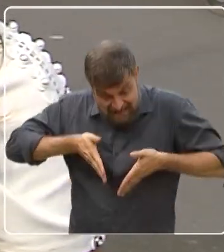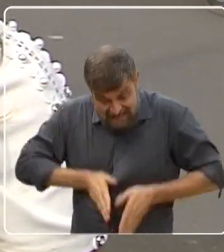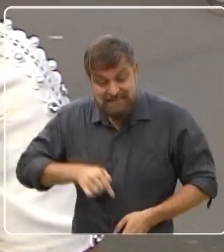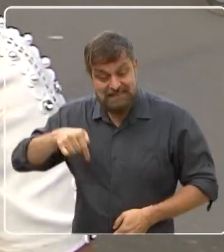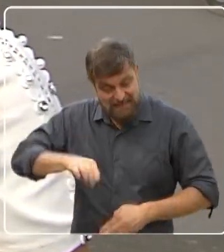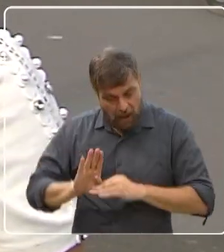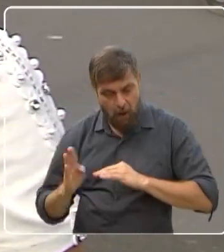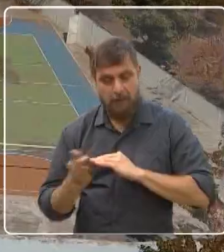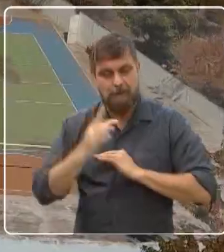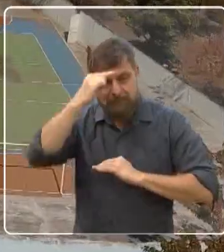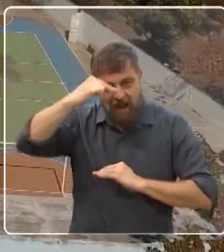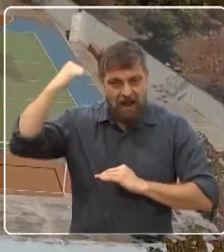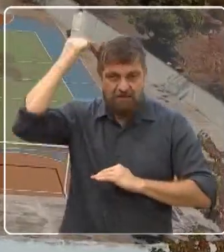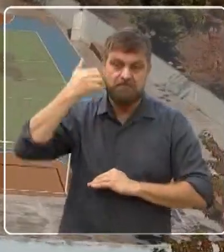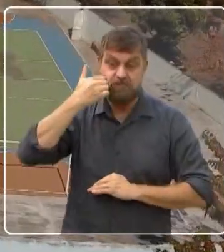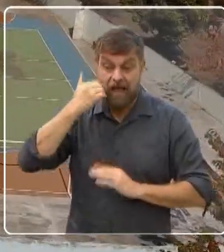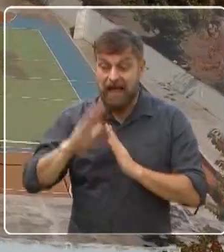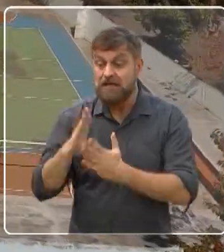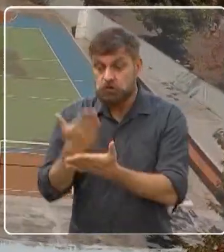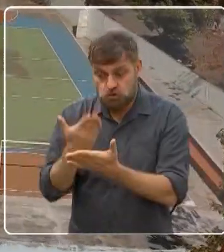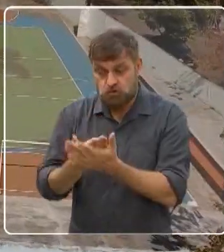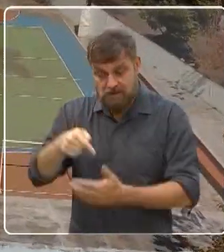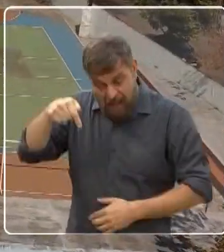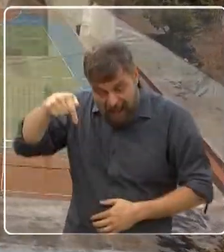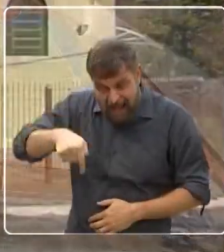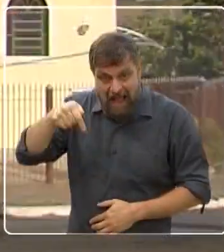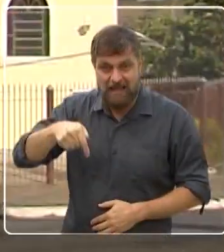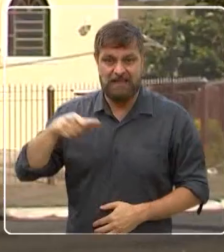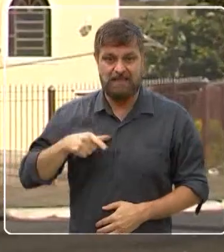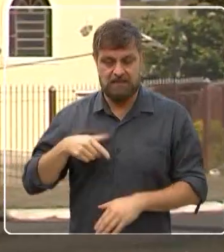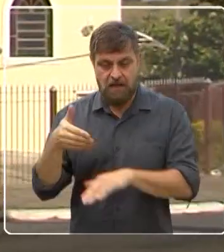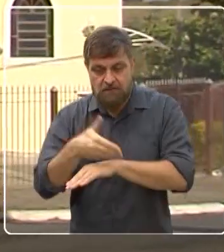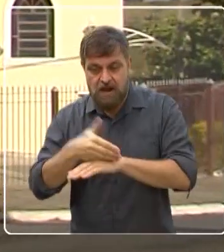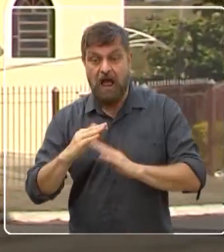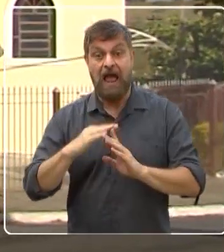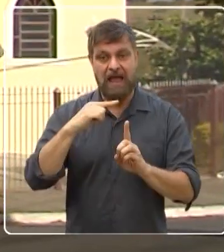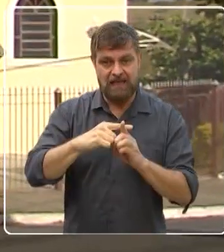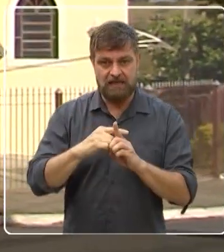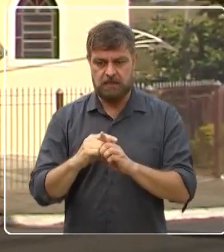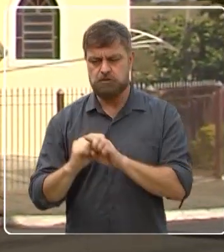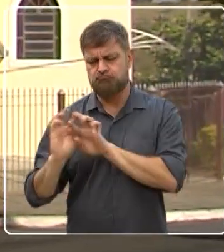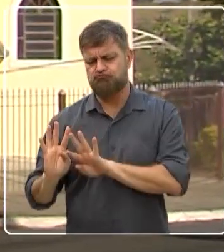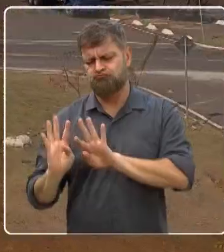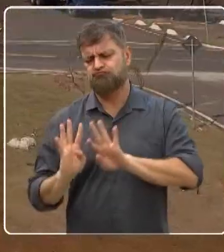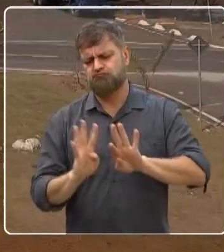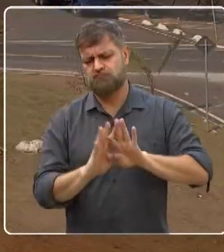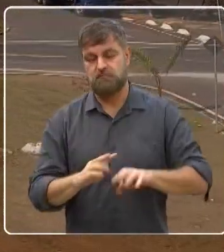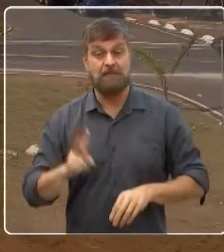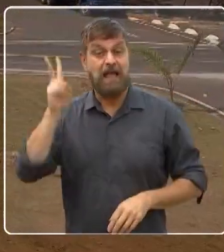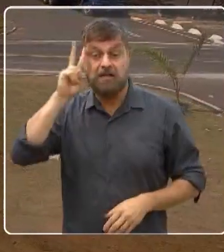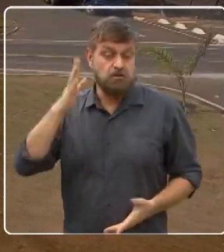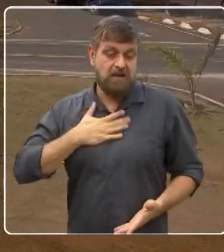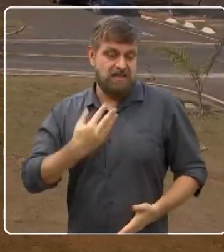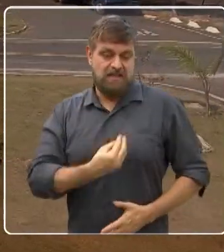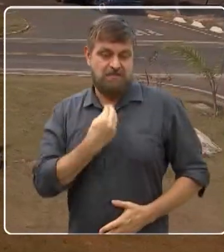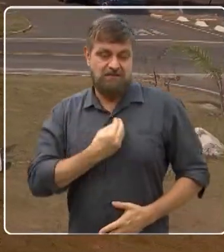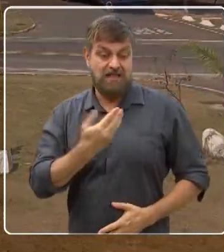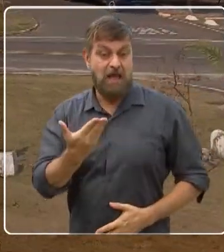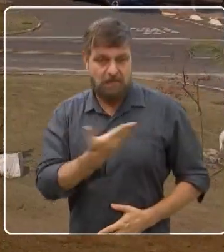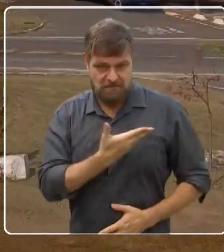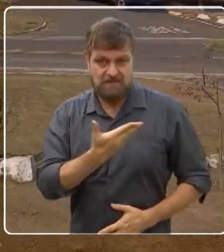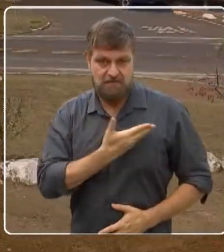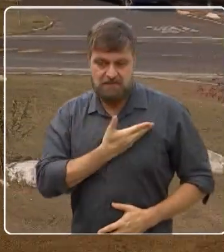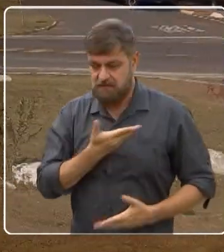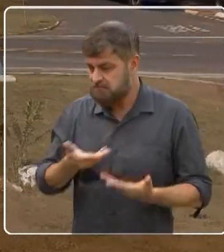aqui. Nascidos aqui, estudam aqui no bairro, né? Frequentam a igreja aqui do bairro, então a minha história tá aqui. Meus amigos são